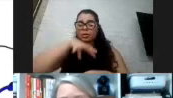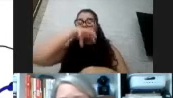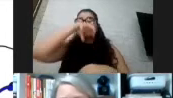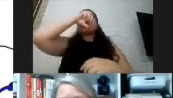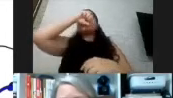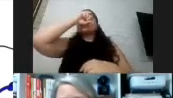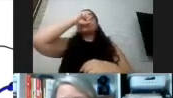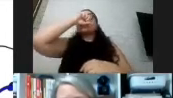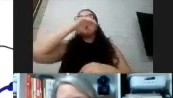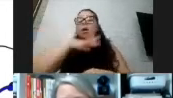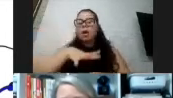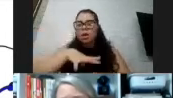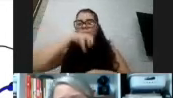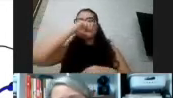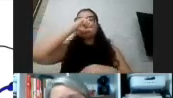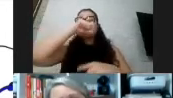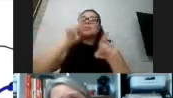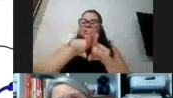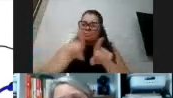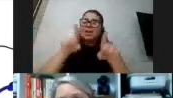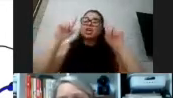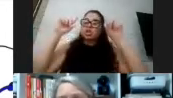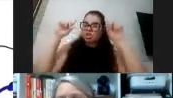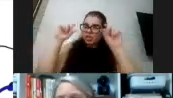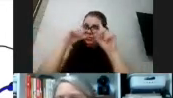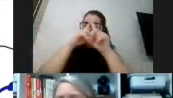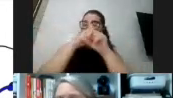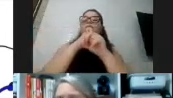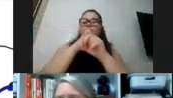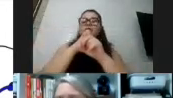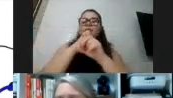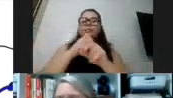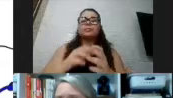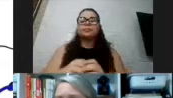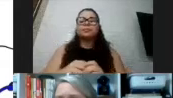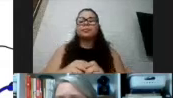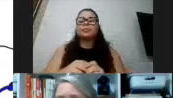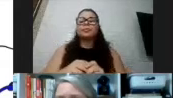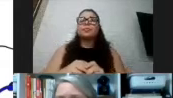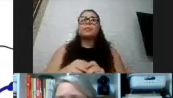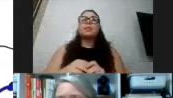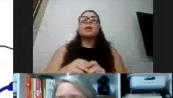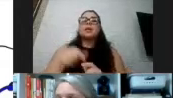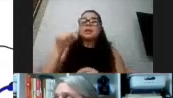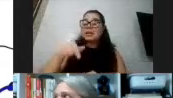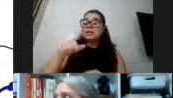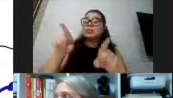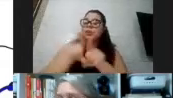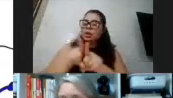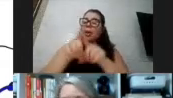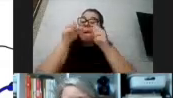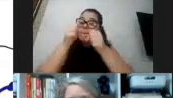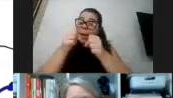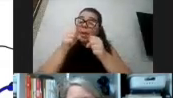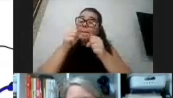anatômica ou até fisiológica respiratória também pode acometer outros